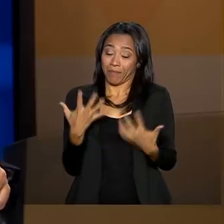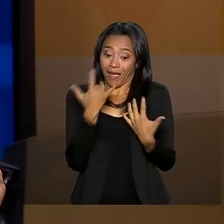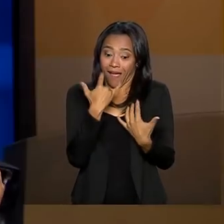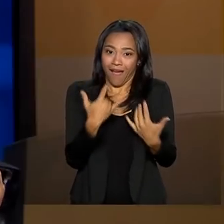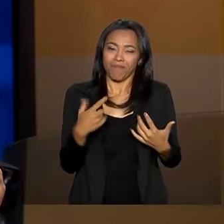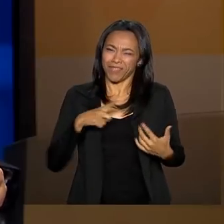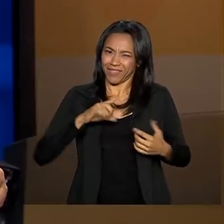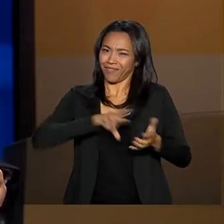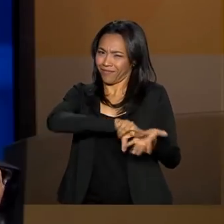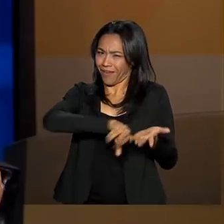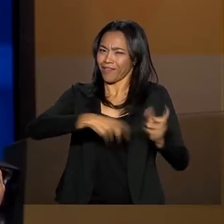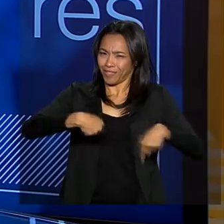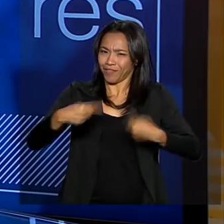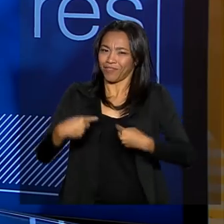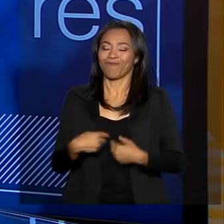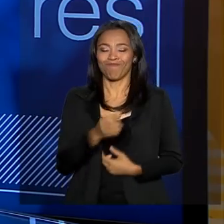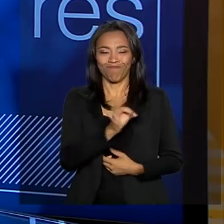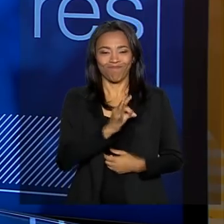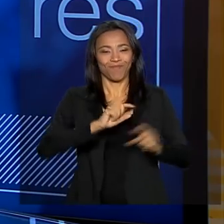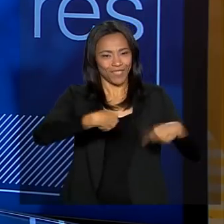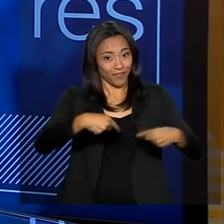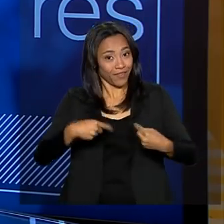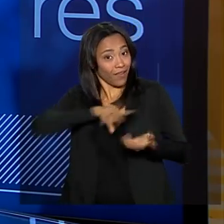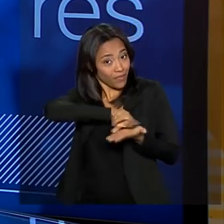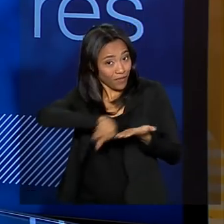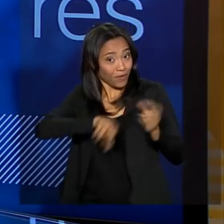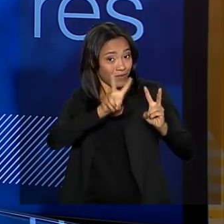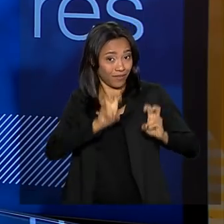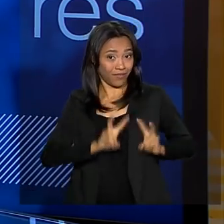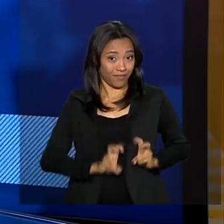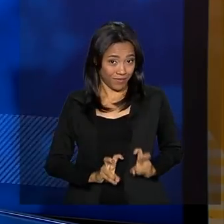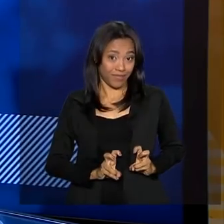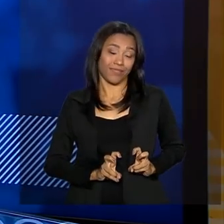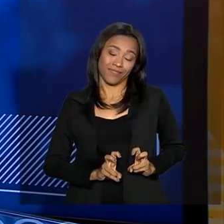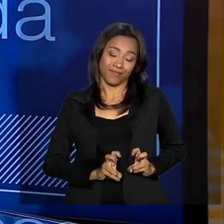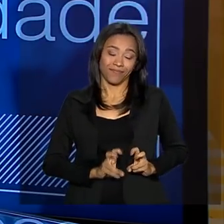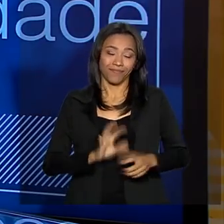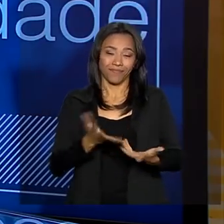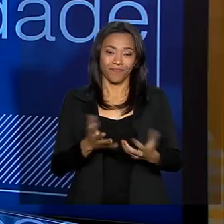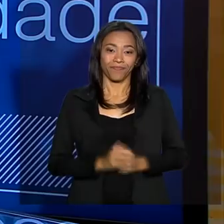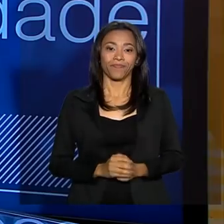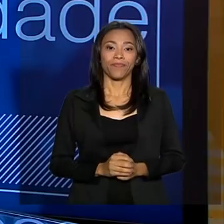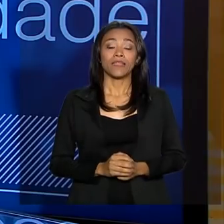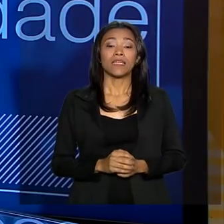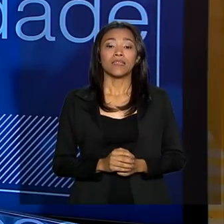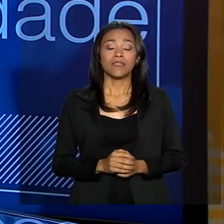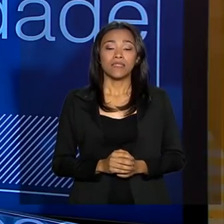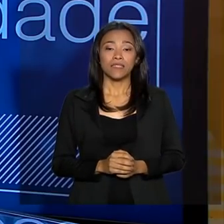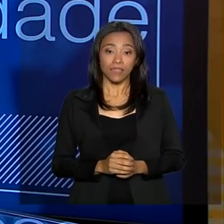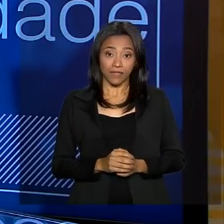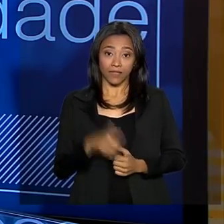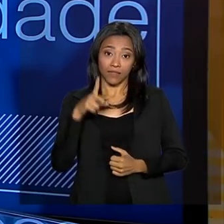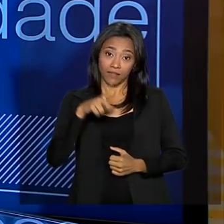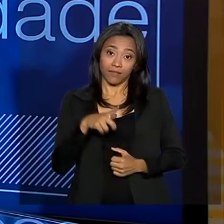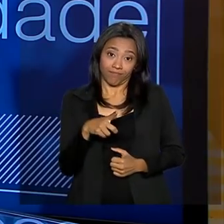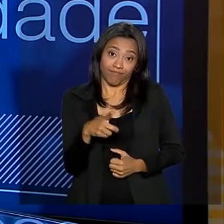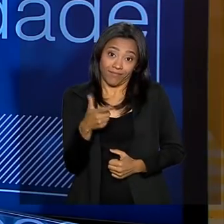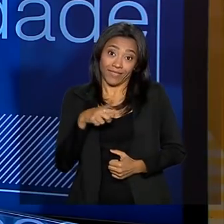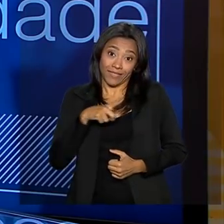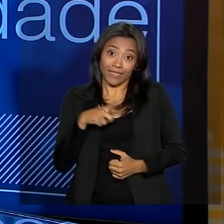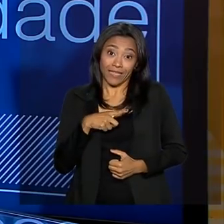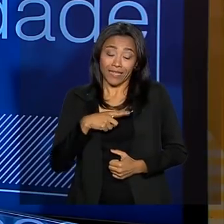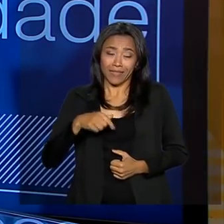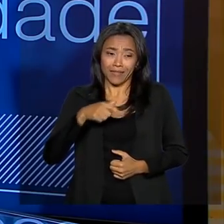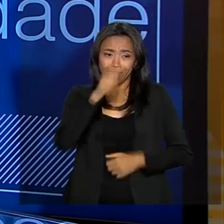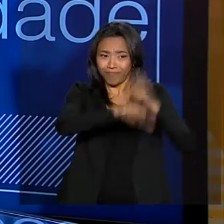envolve muitos desafios. Muitos desafios. Eclético, né? Eclético. Por sua natureza eclética, né? E ainda de pouca